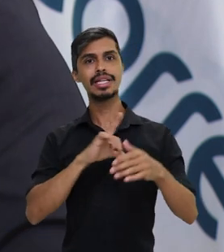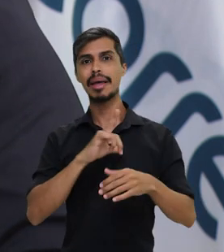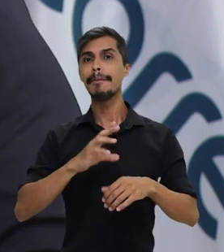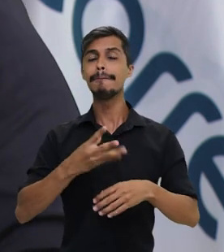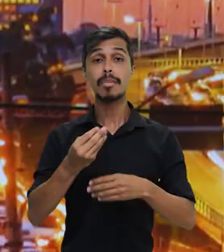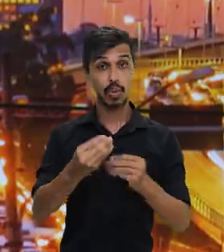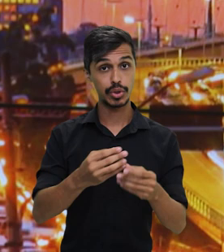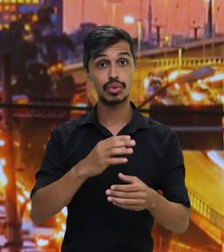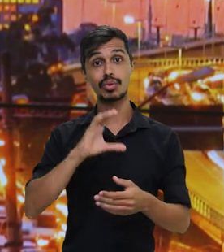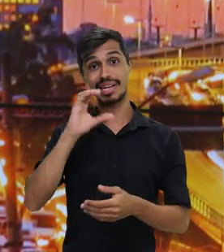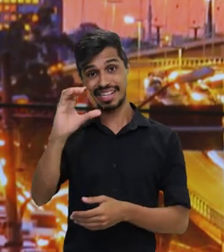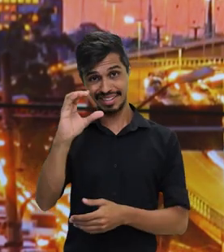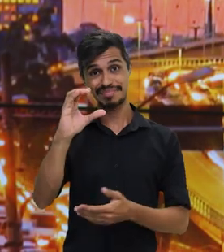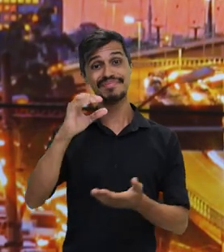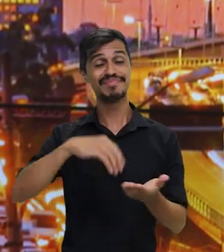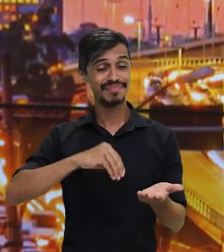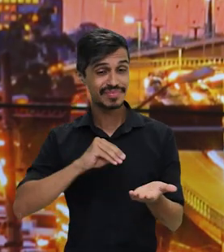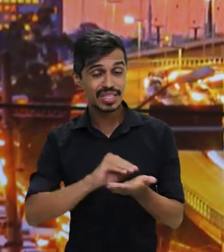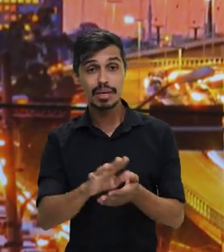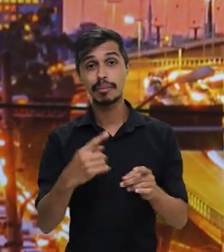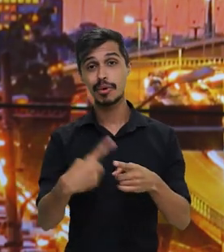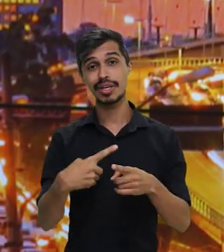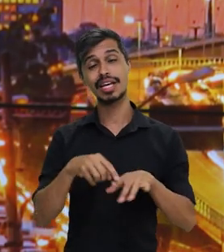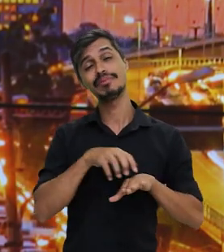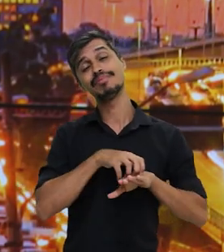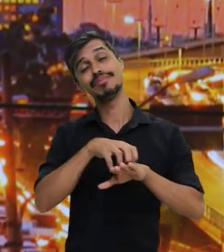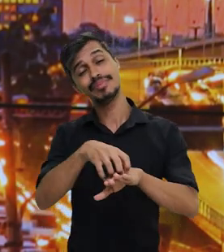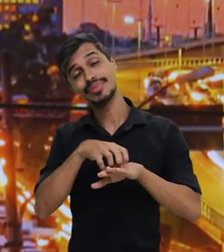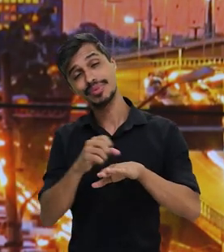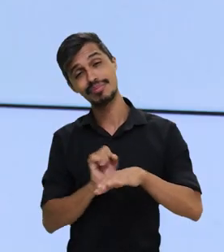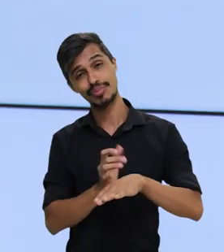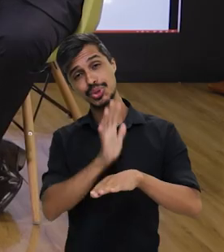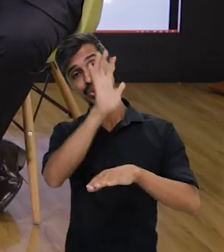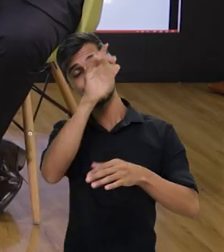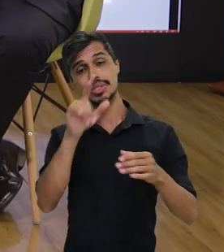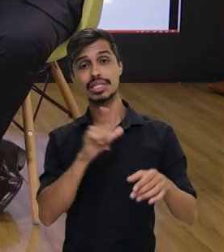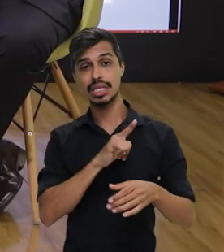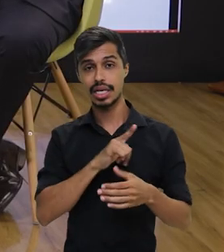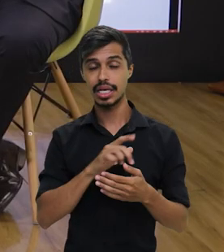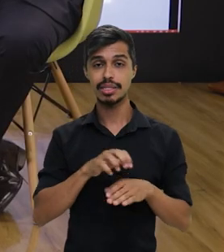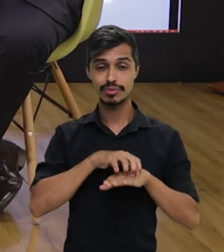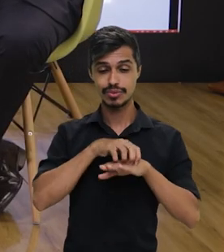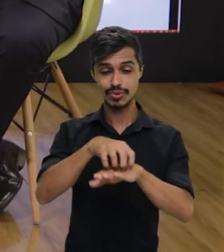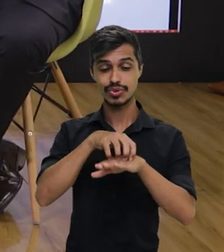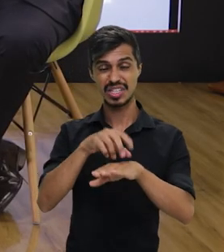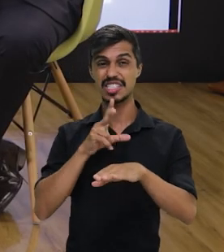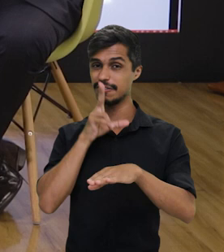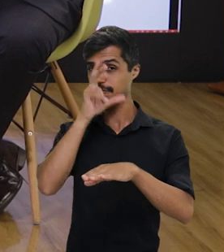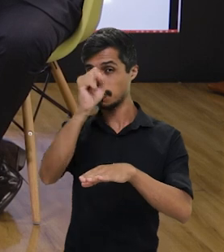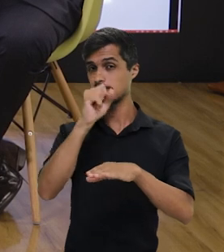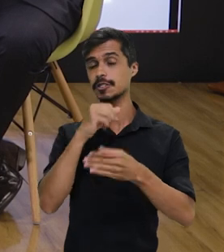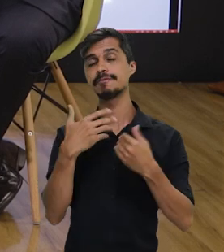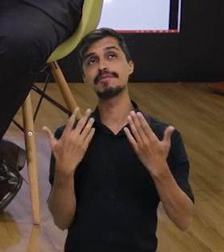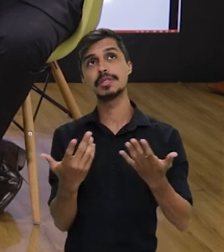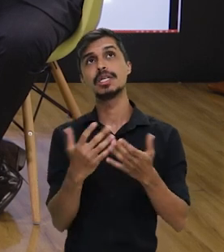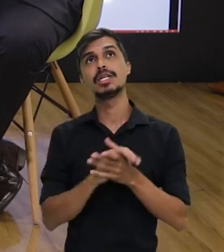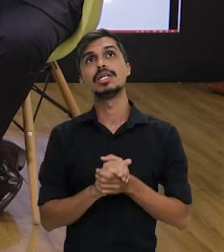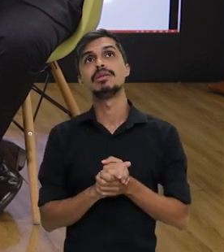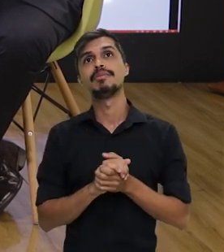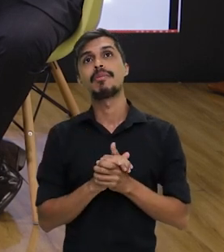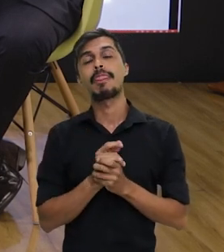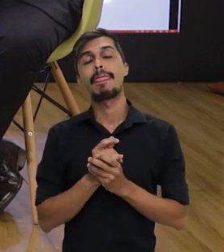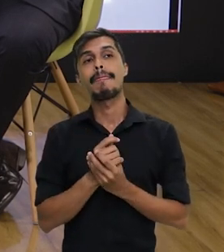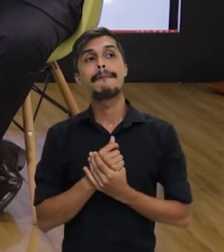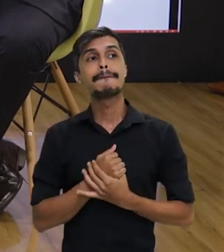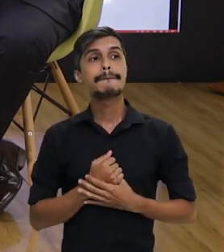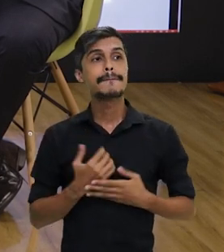emite muito carbono, porque a nossa atividade é transporte. A gente tem um modal terrestre no Brasil que ele é muito forte. Então,